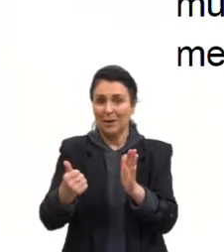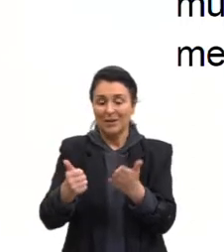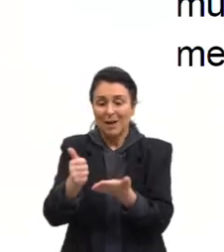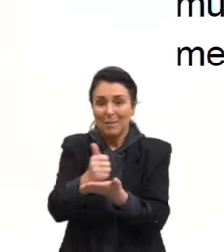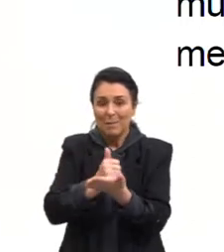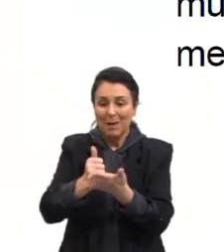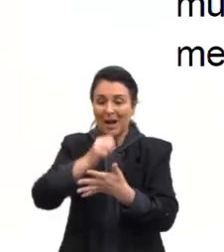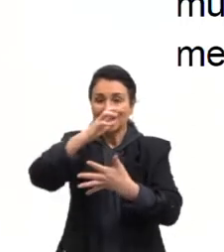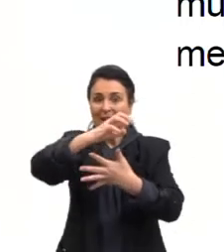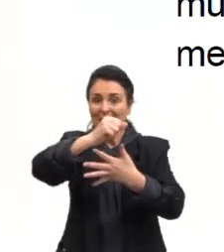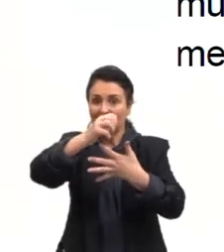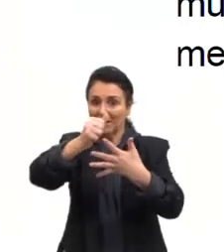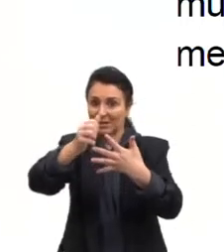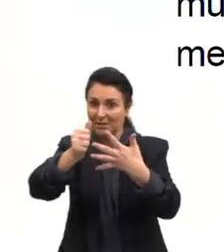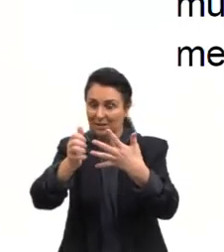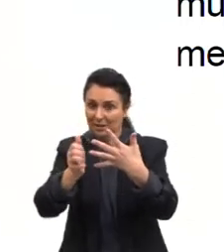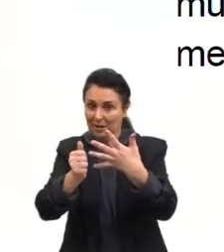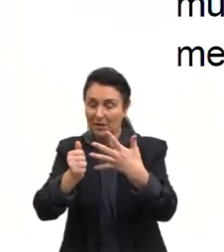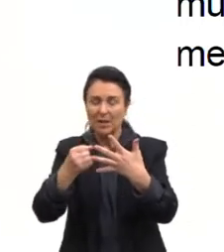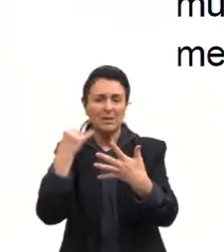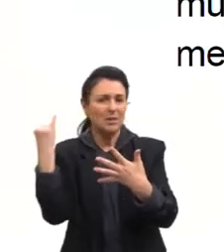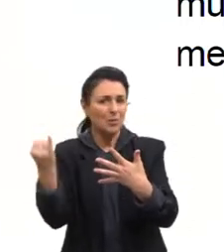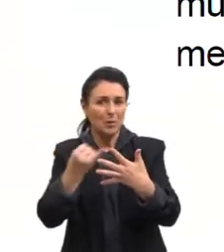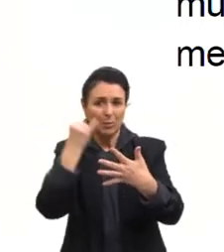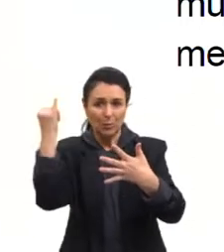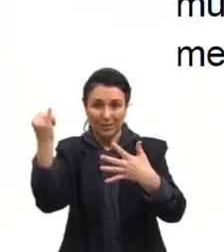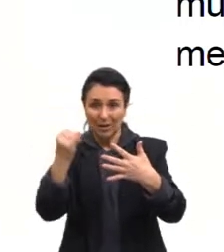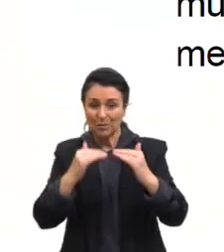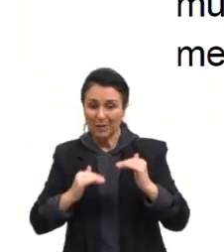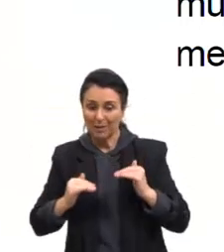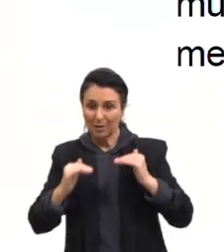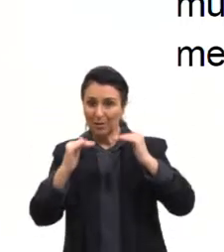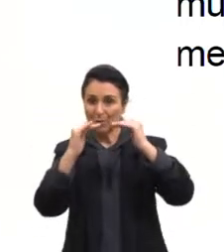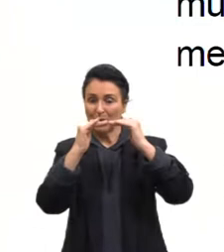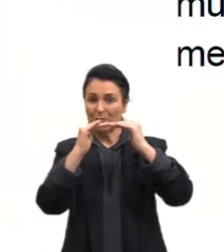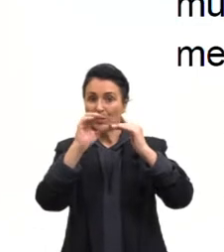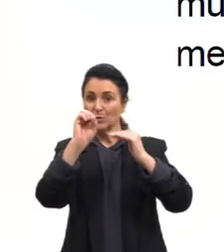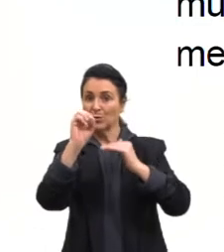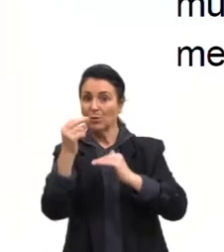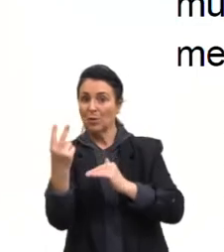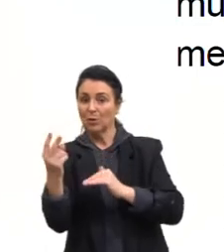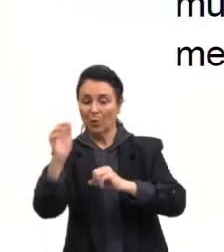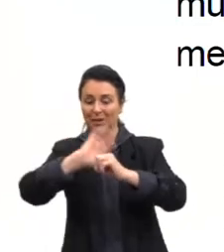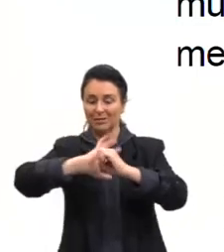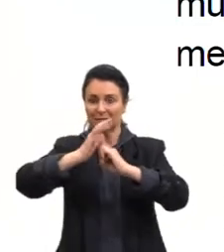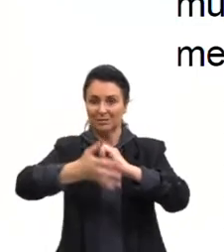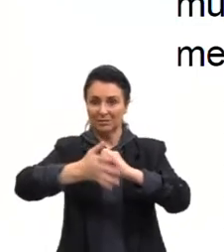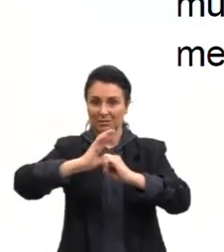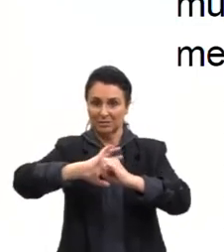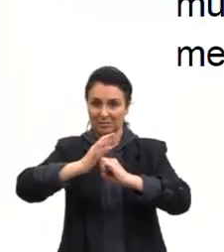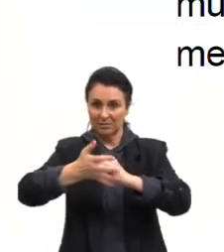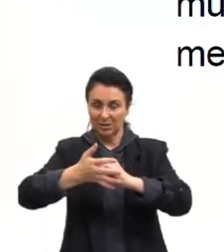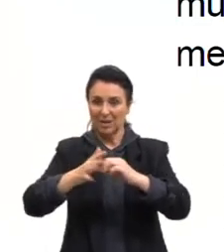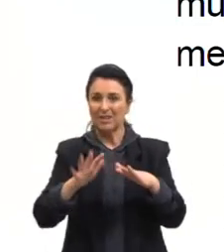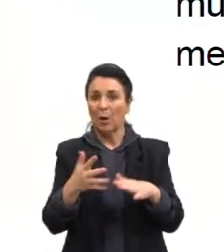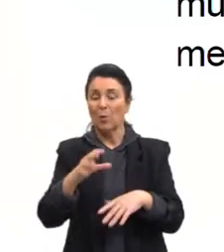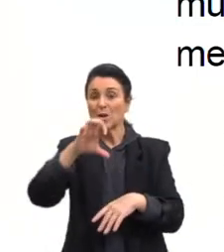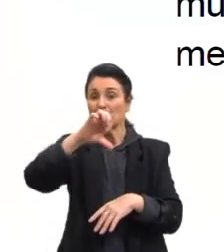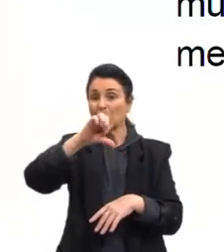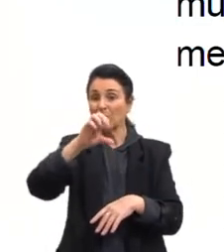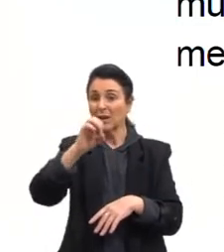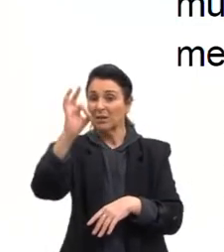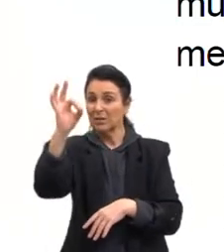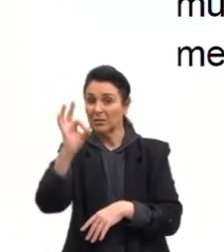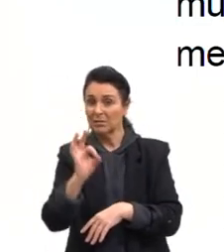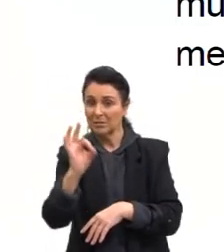essenciais para a manutenção dos níveis de oxigênio na atmosfera. Então, cerca de 90%